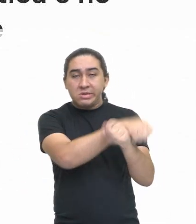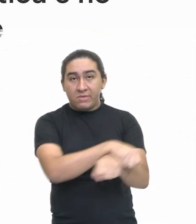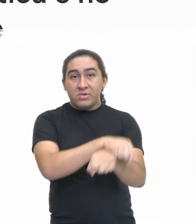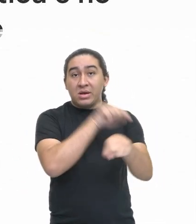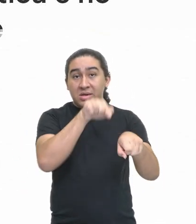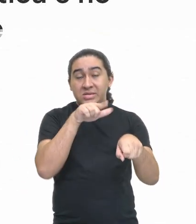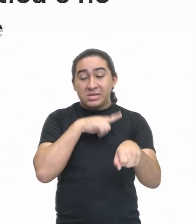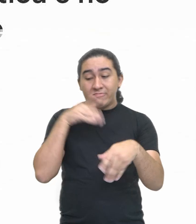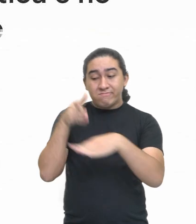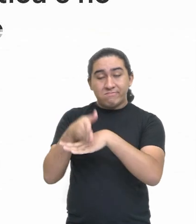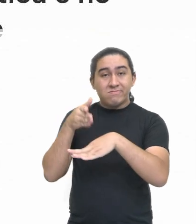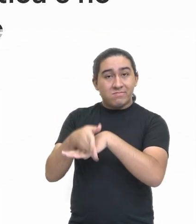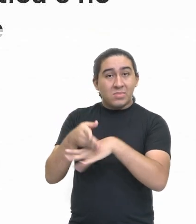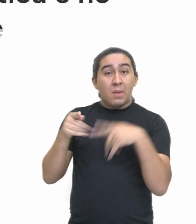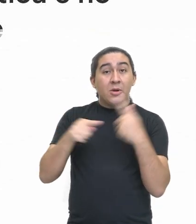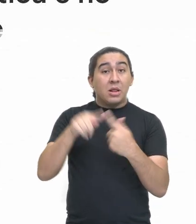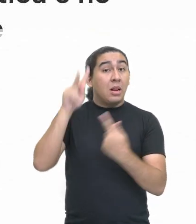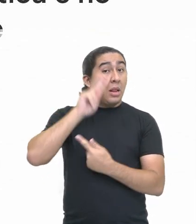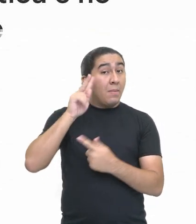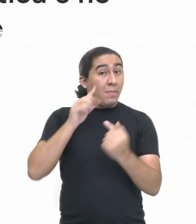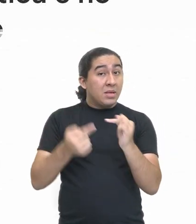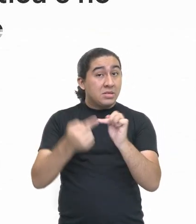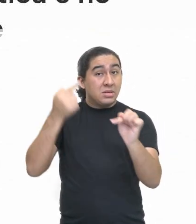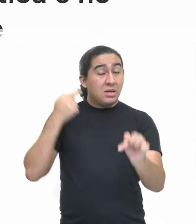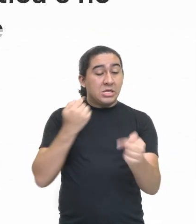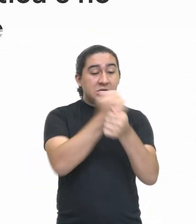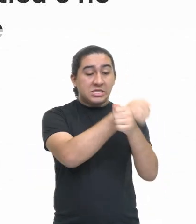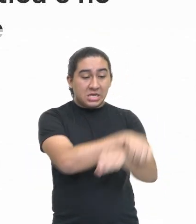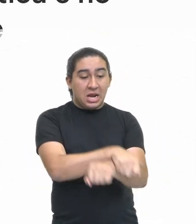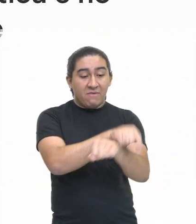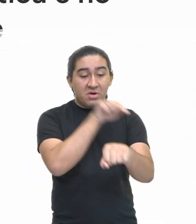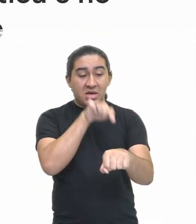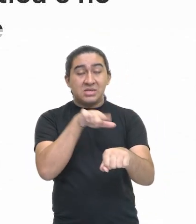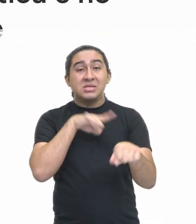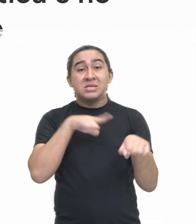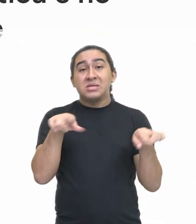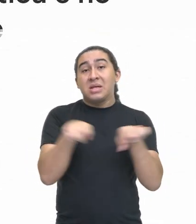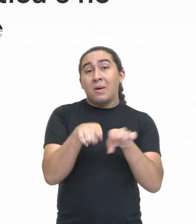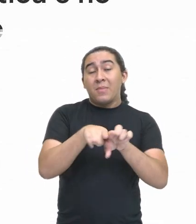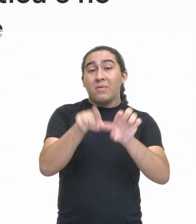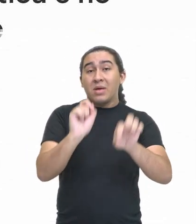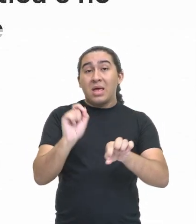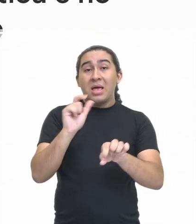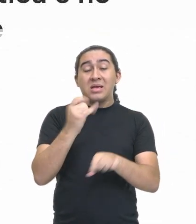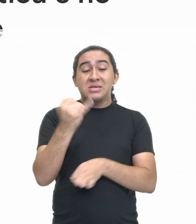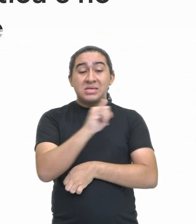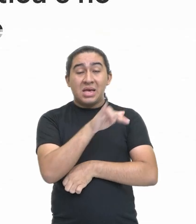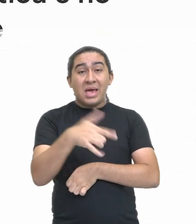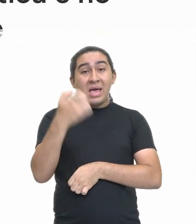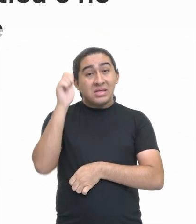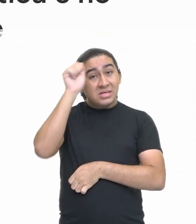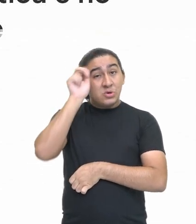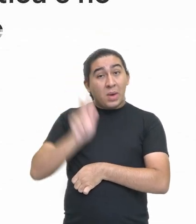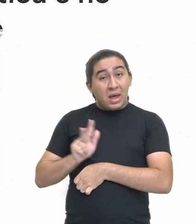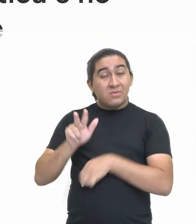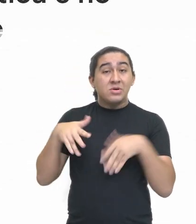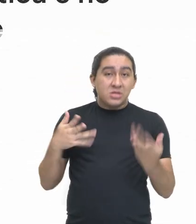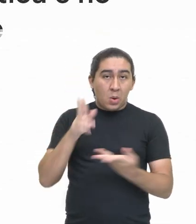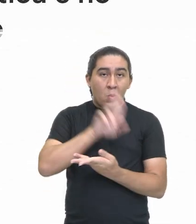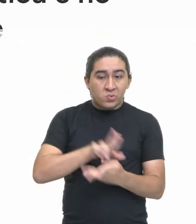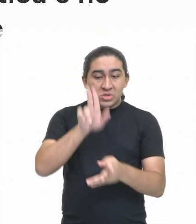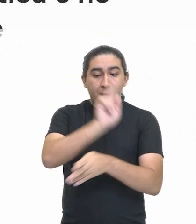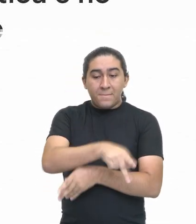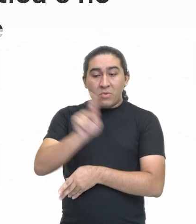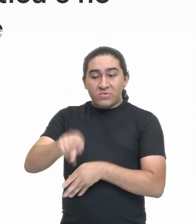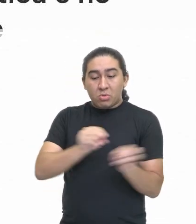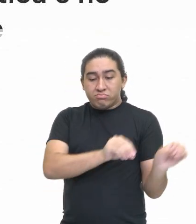estava presente? Porque lembra que escravos também eram, escravizados foram utilizados para a educação? Então, os